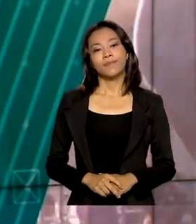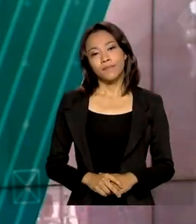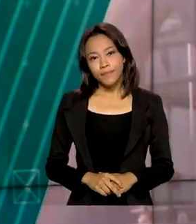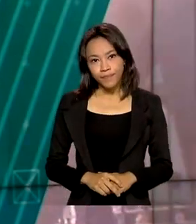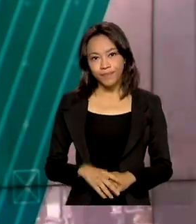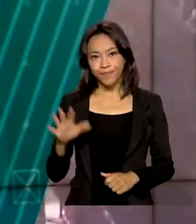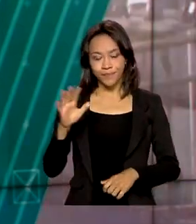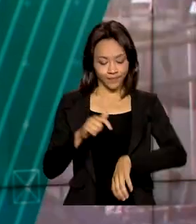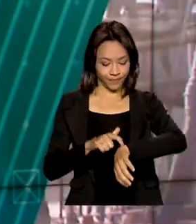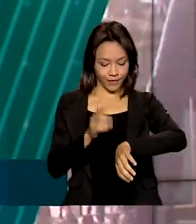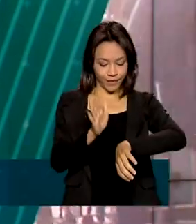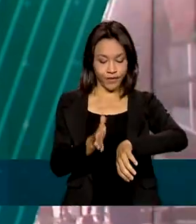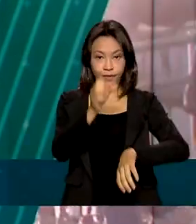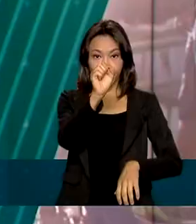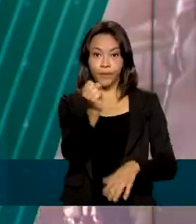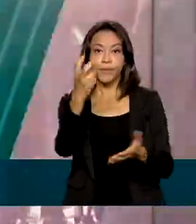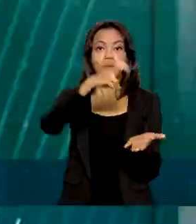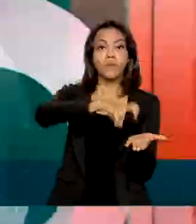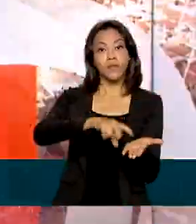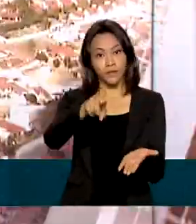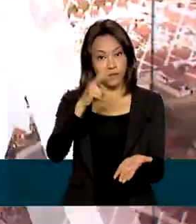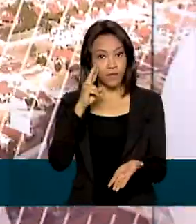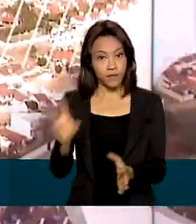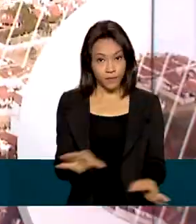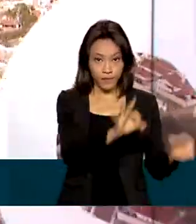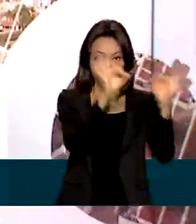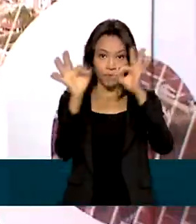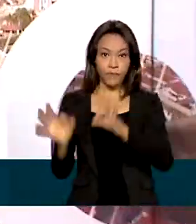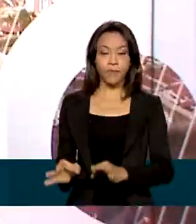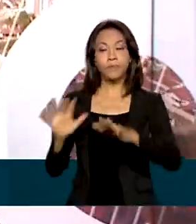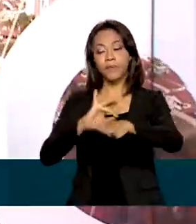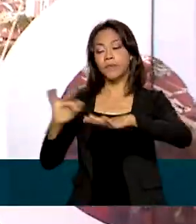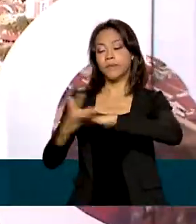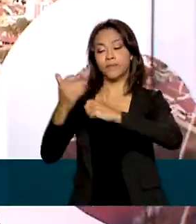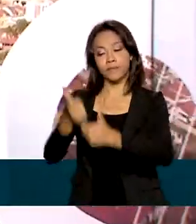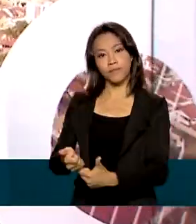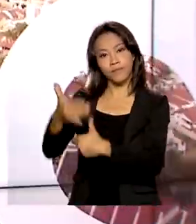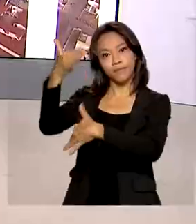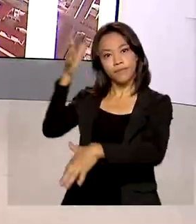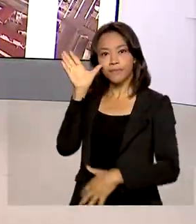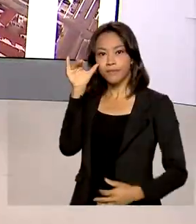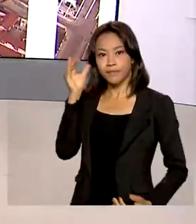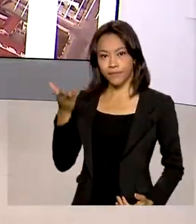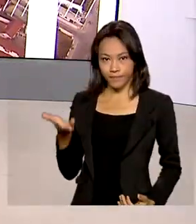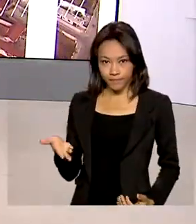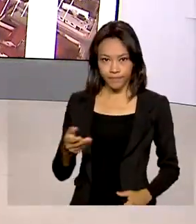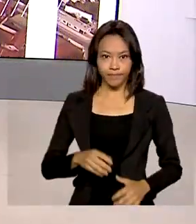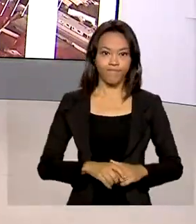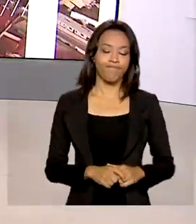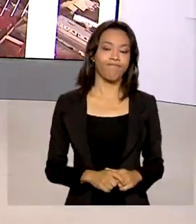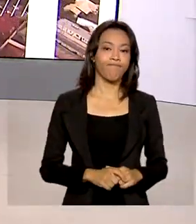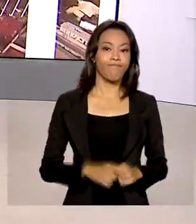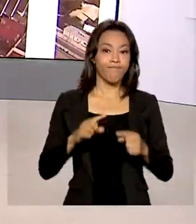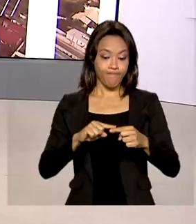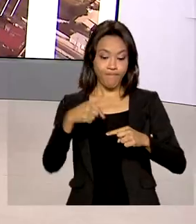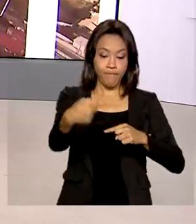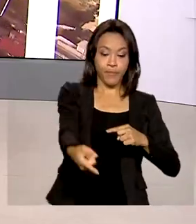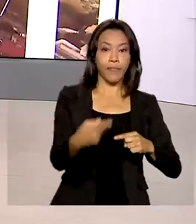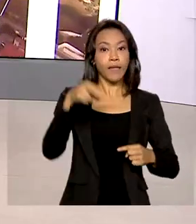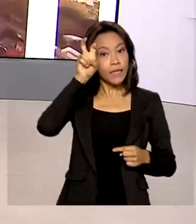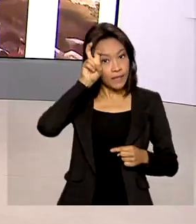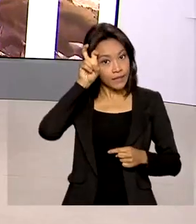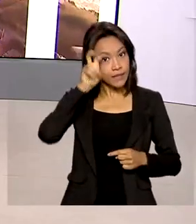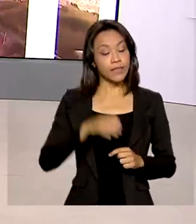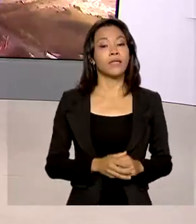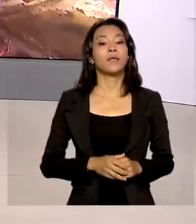8 horas da manhã e você acompanha também ao vivo pelas redes sociais. Nesta quinta-feira, o presidente